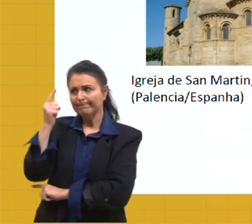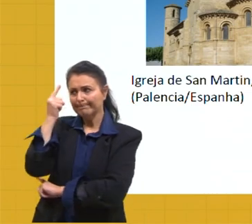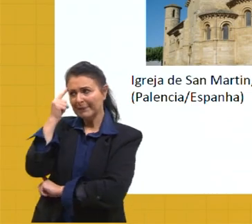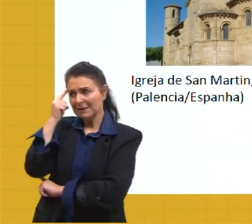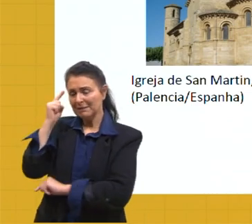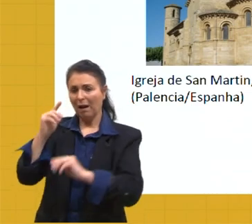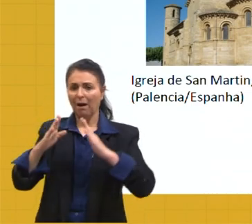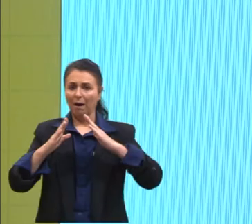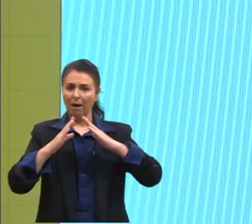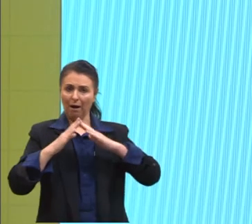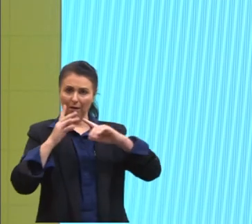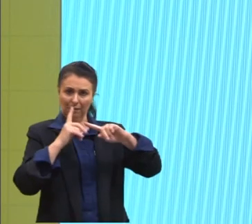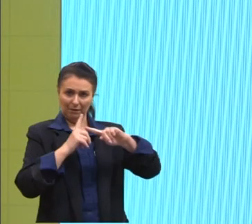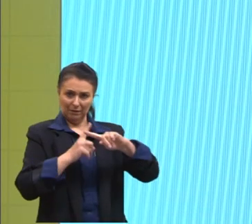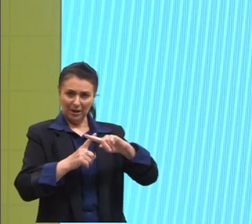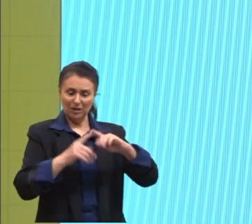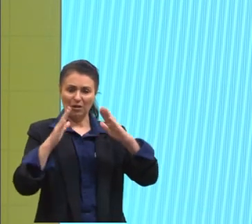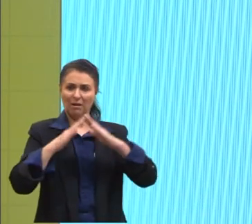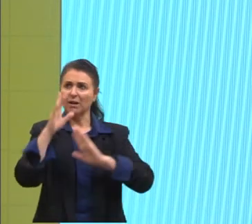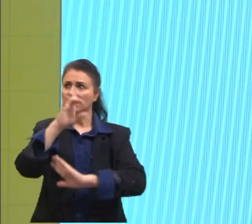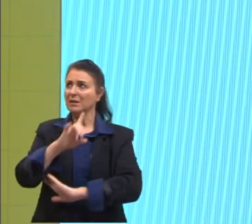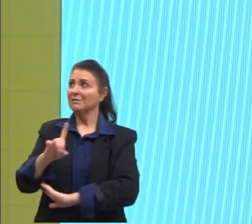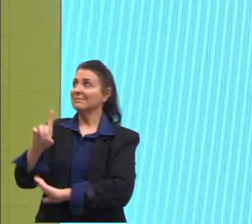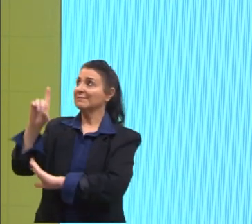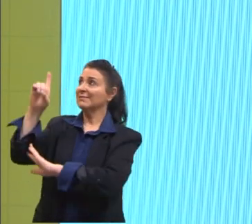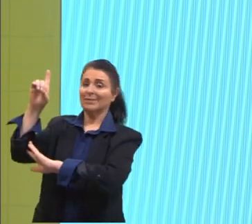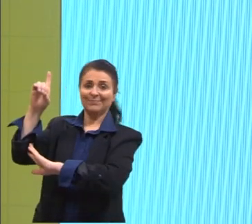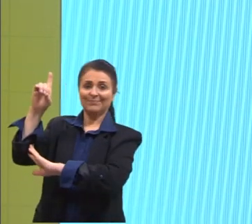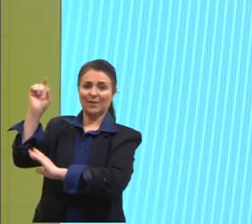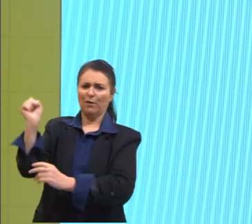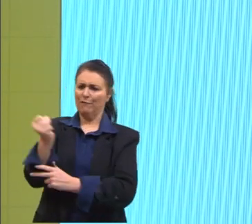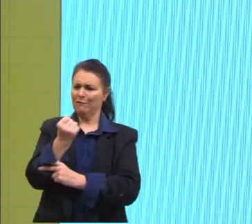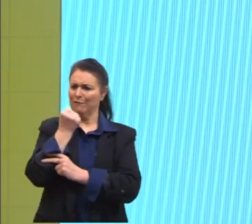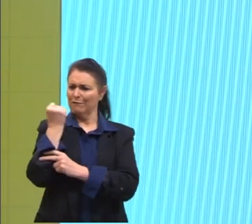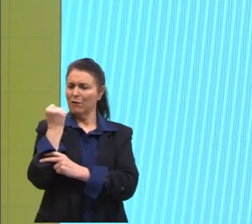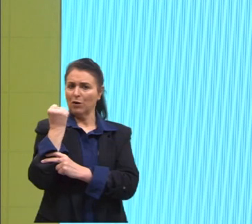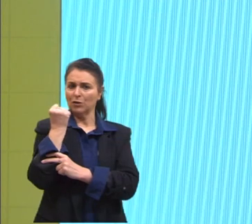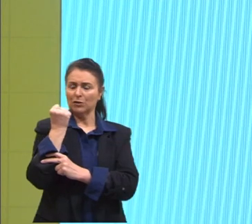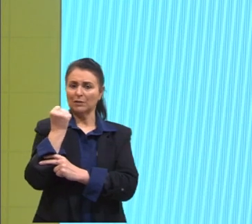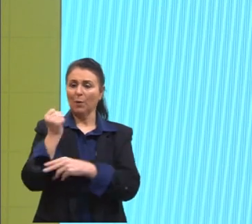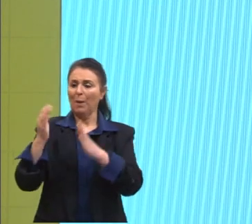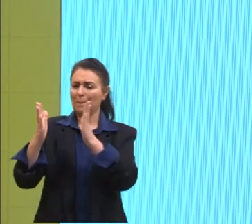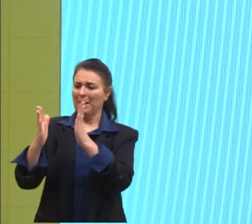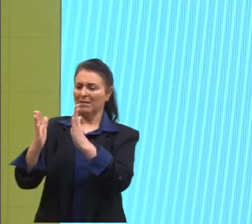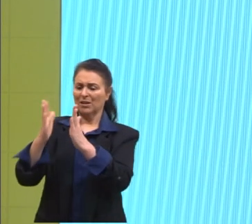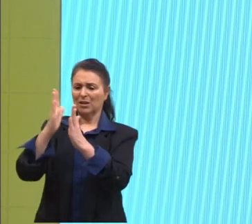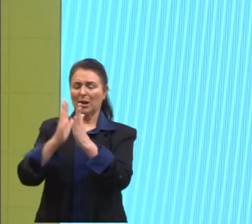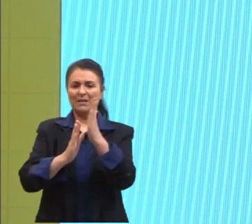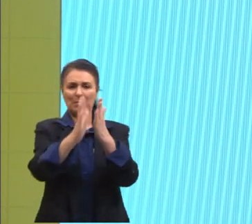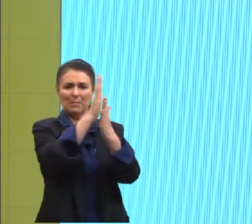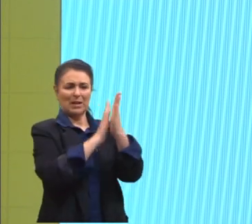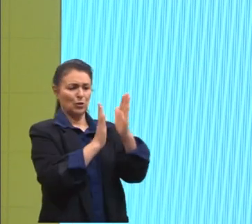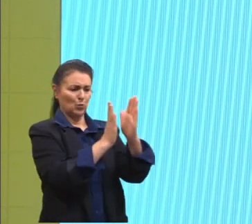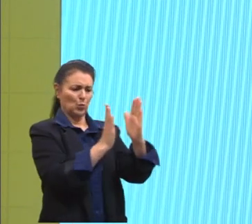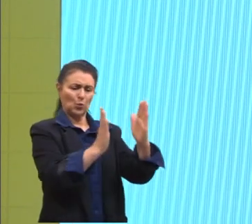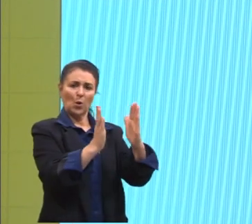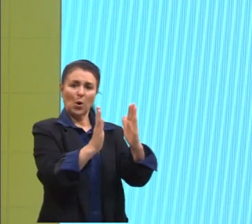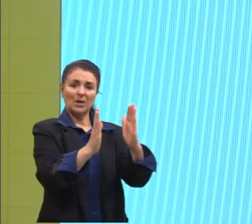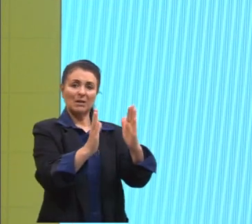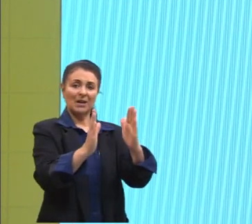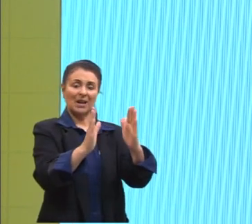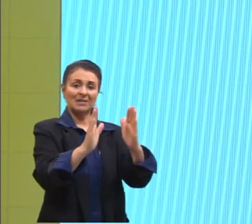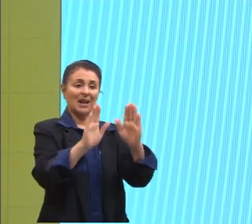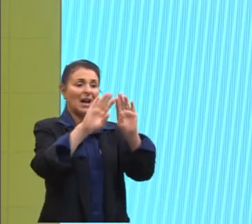igreja como essa fortaleza de Deus. Portanto, as paredes eram grossas, as janelas eram pequenas, entrava